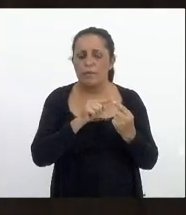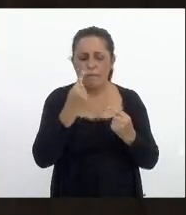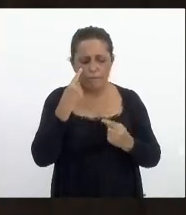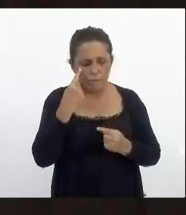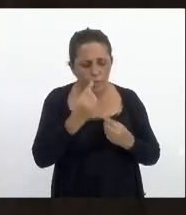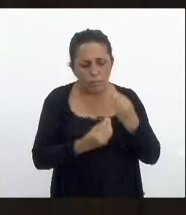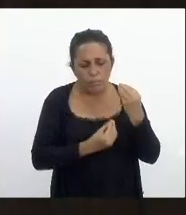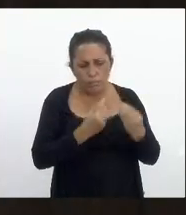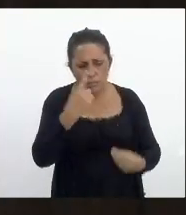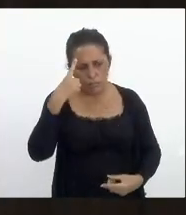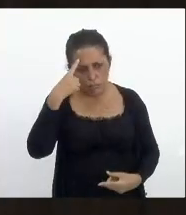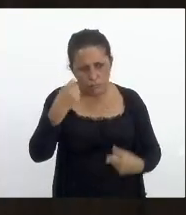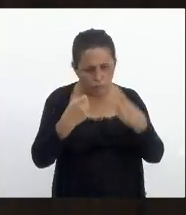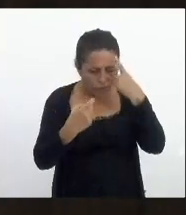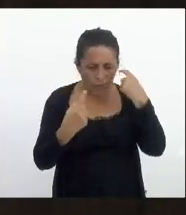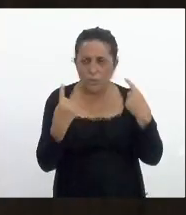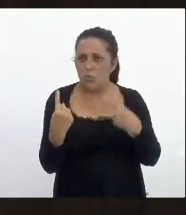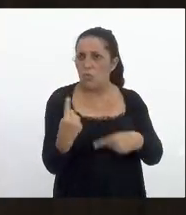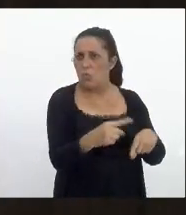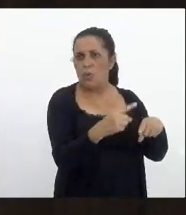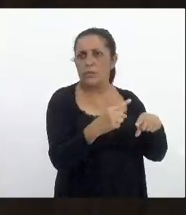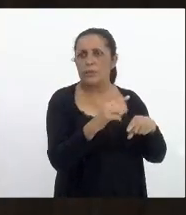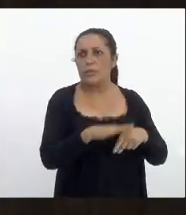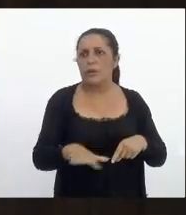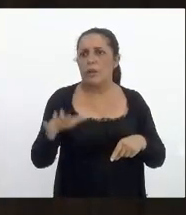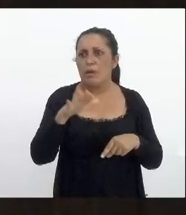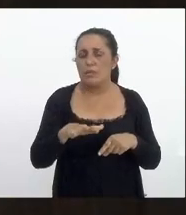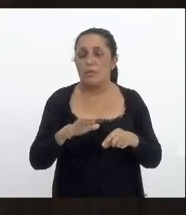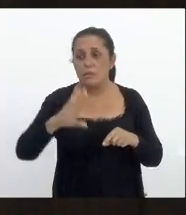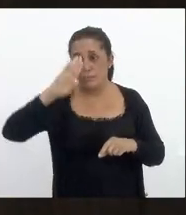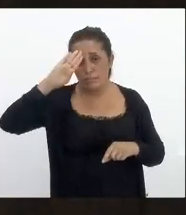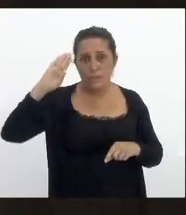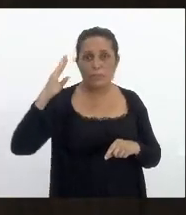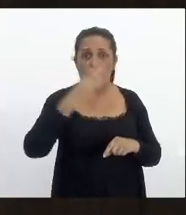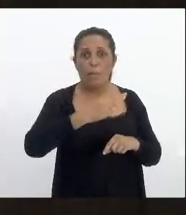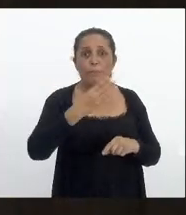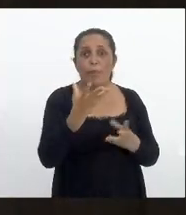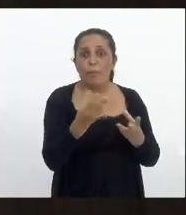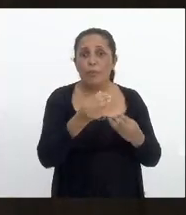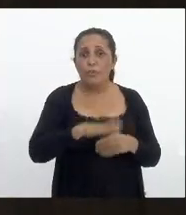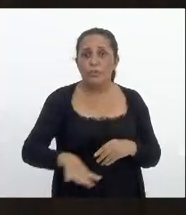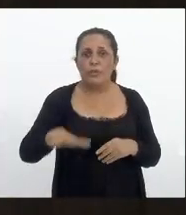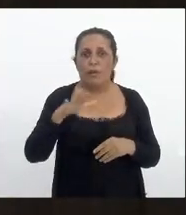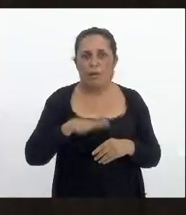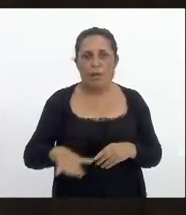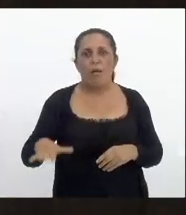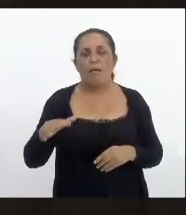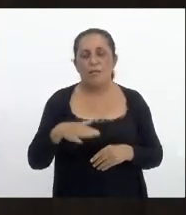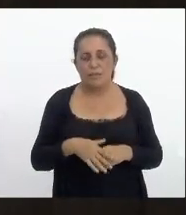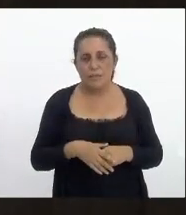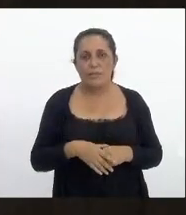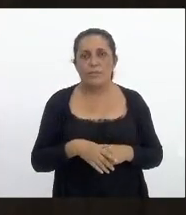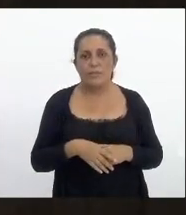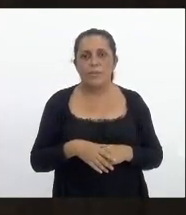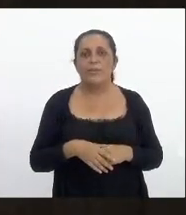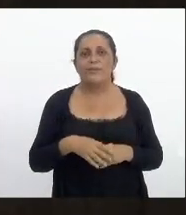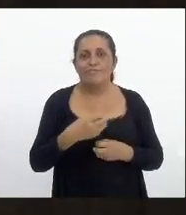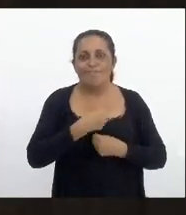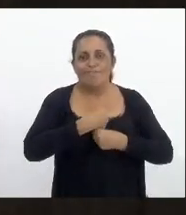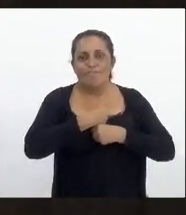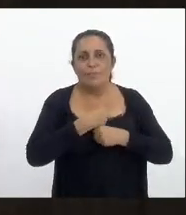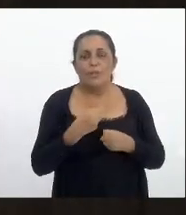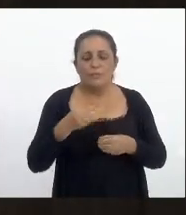violência contra as crianças eu acho que isso é essencial muitas crianças são submetidas não só a violência